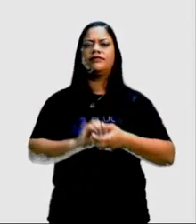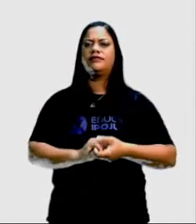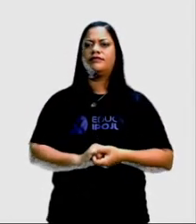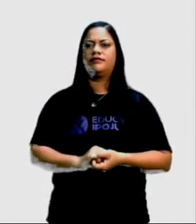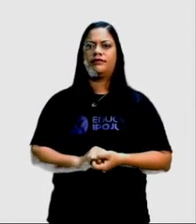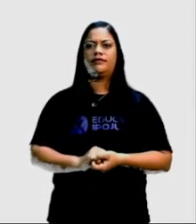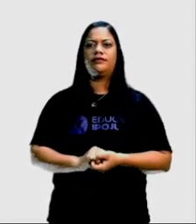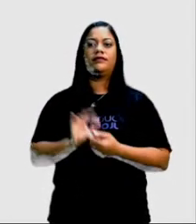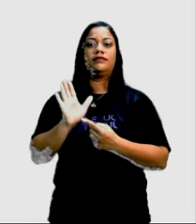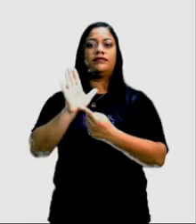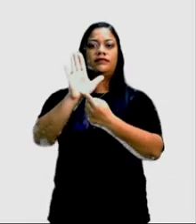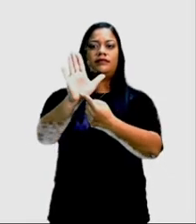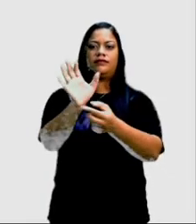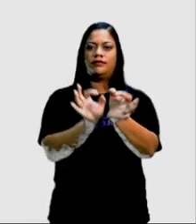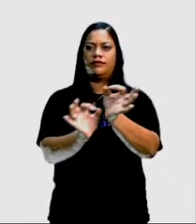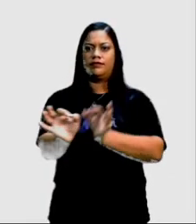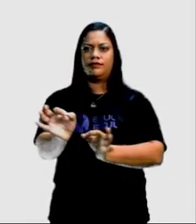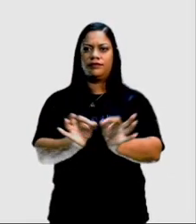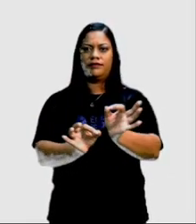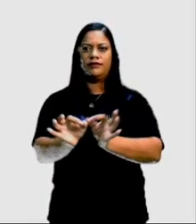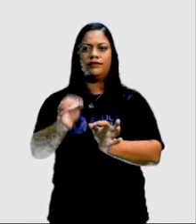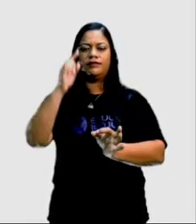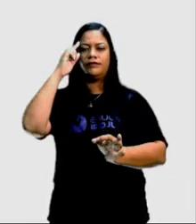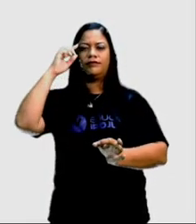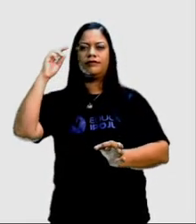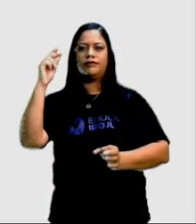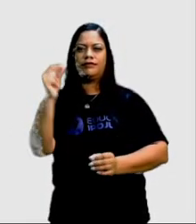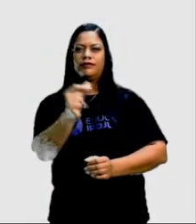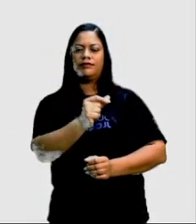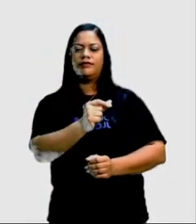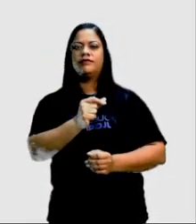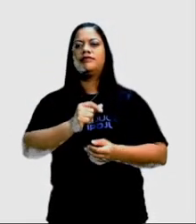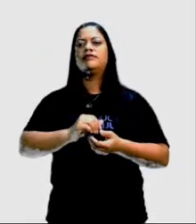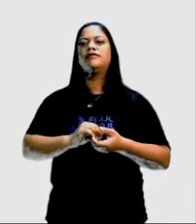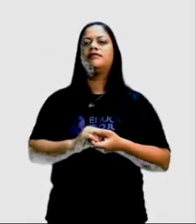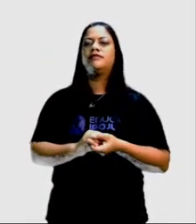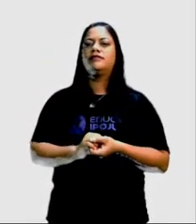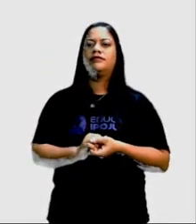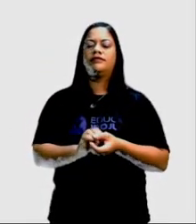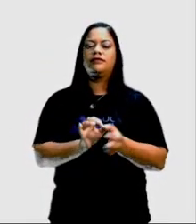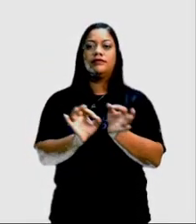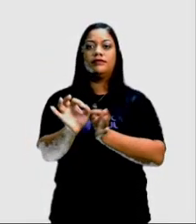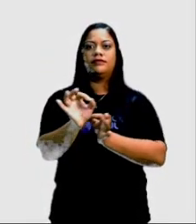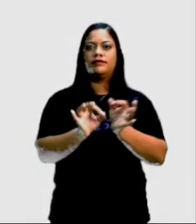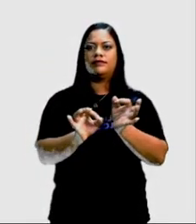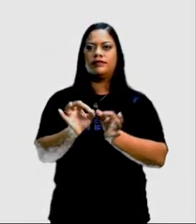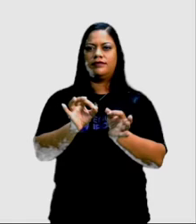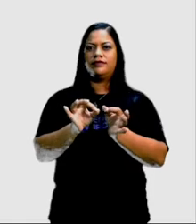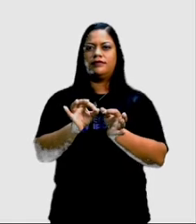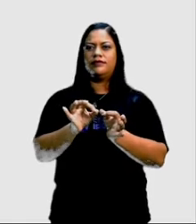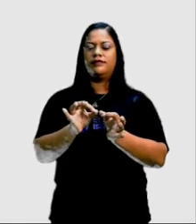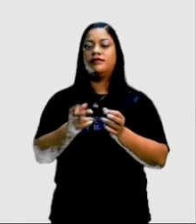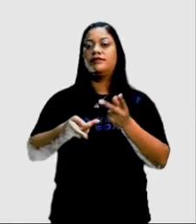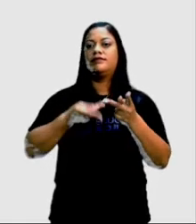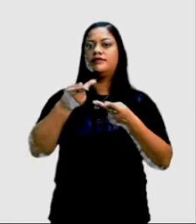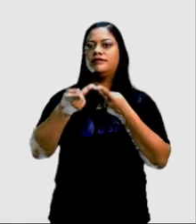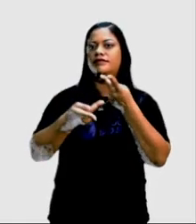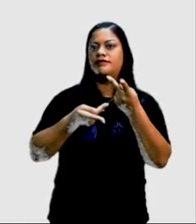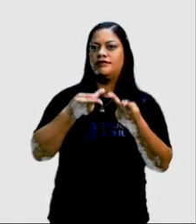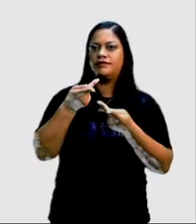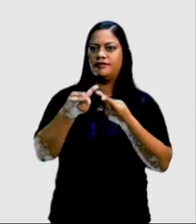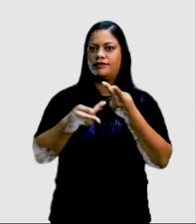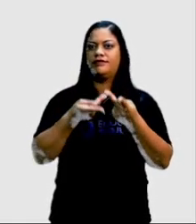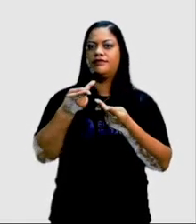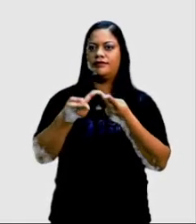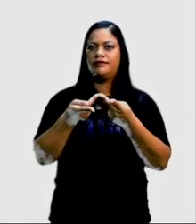Apresentação e organização de ideias. Estruturação do raciocínio em defesa de um ponto de vista,